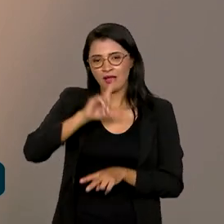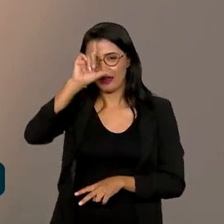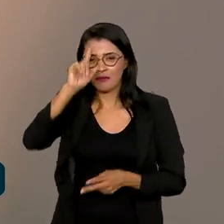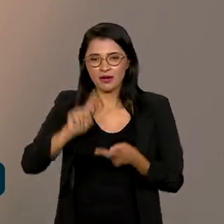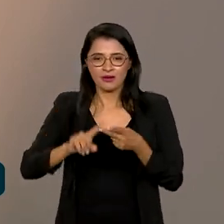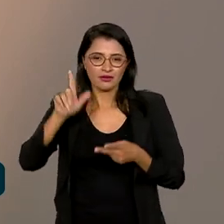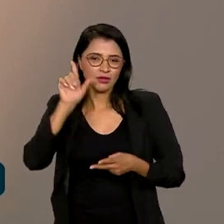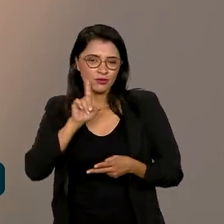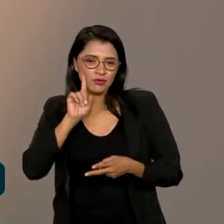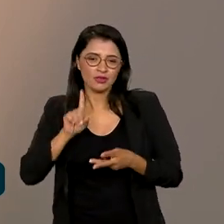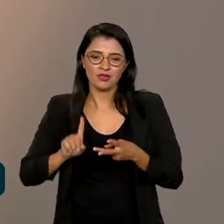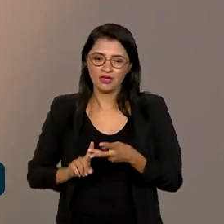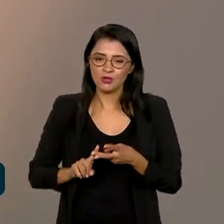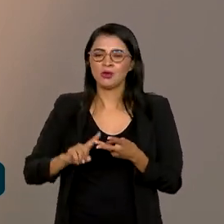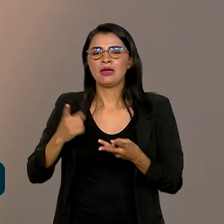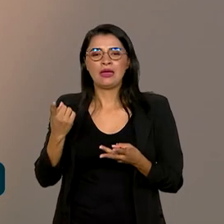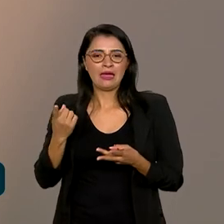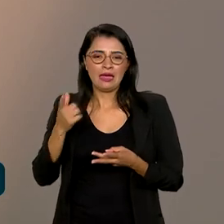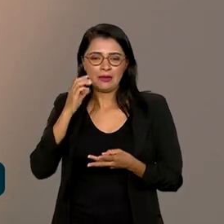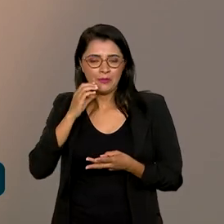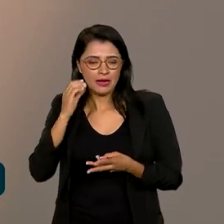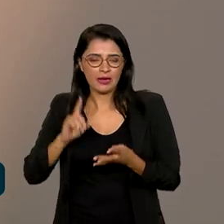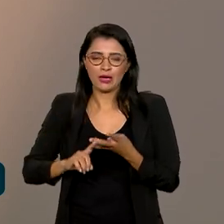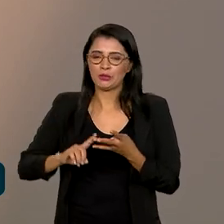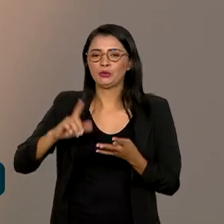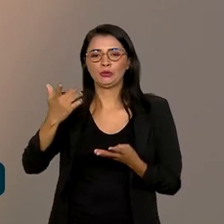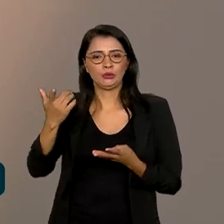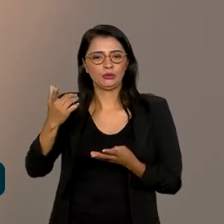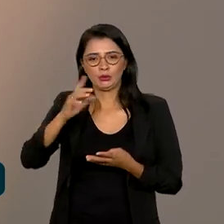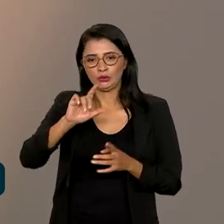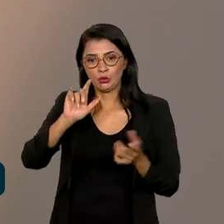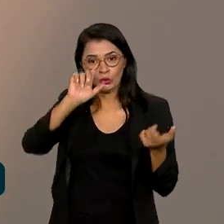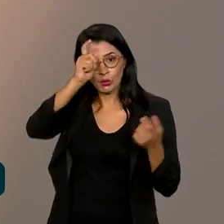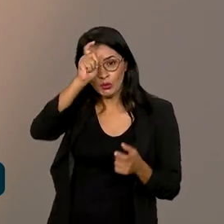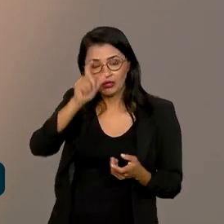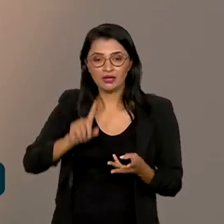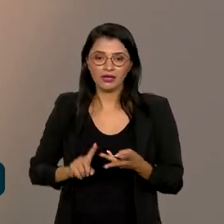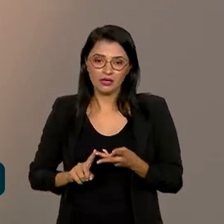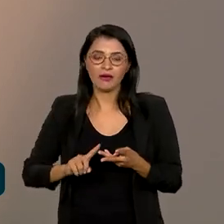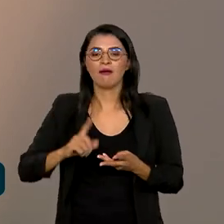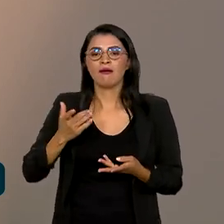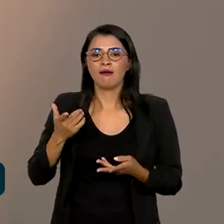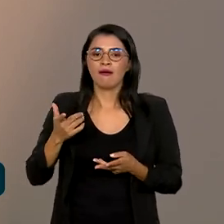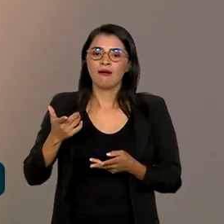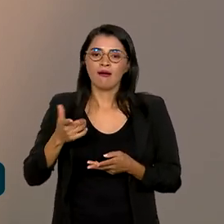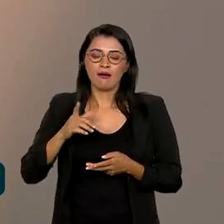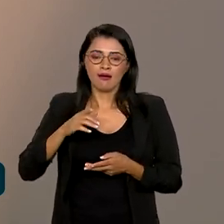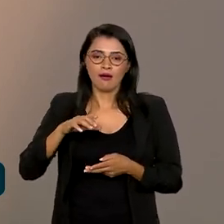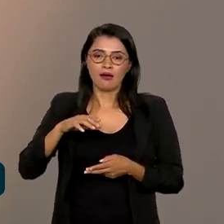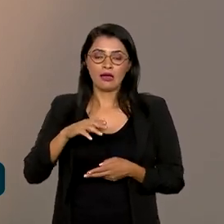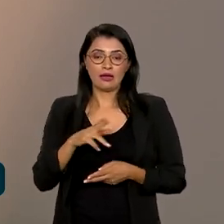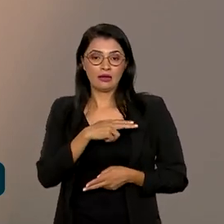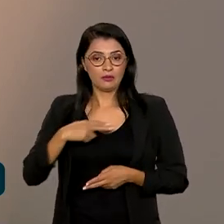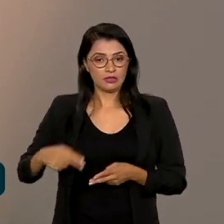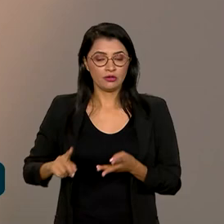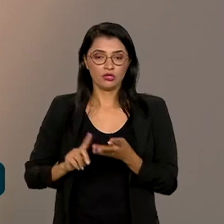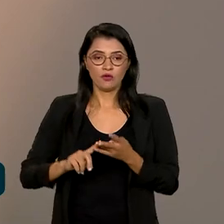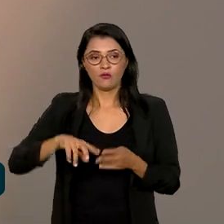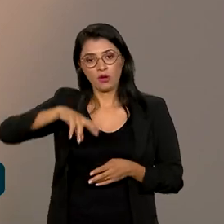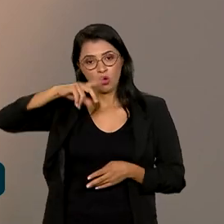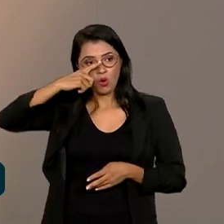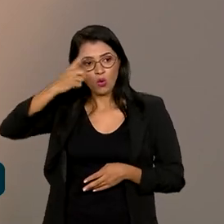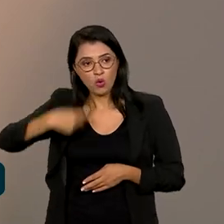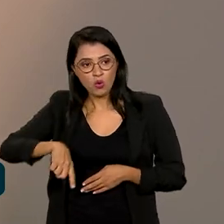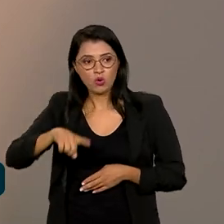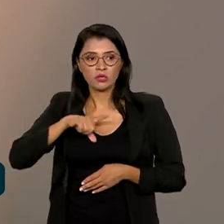os Estados Unidos, Emirados Árabes, Turquia, Arábia Saudita, Itália, a Rússia, Argentina e o México e